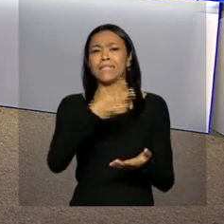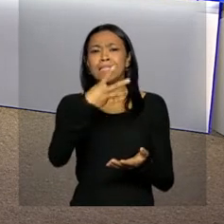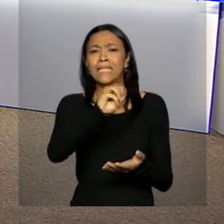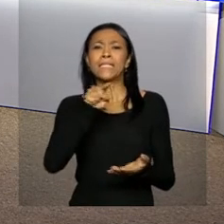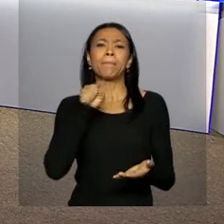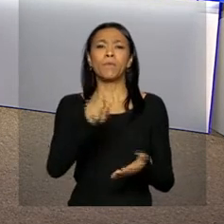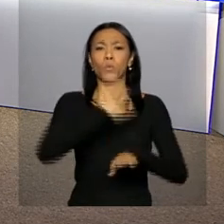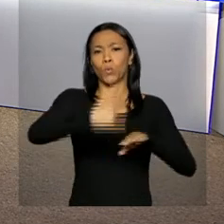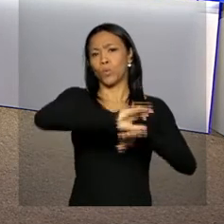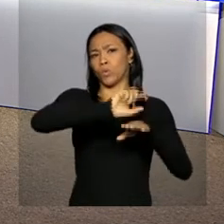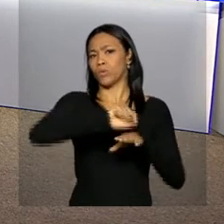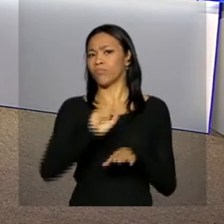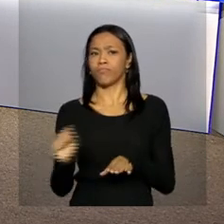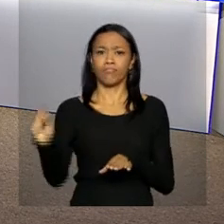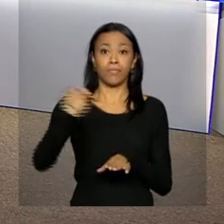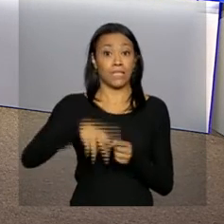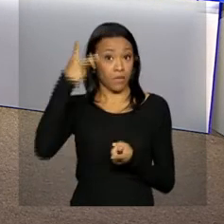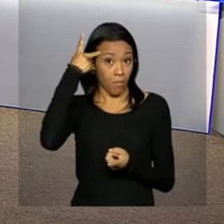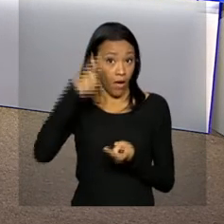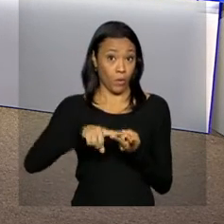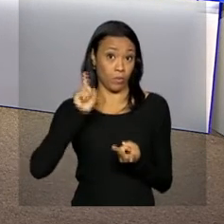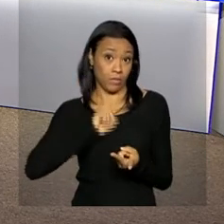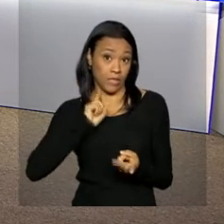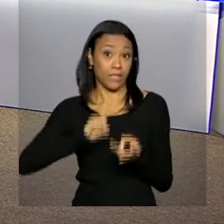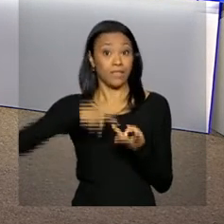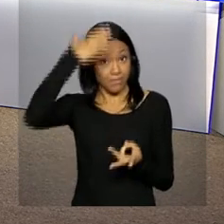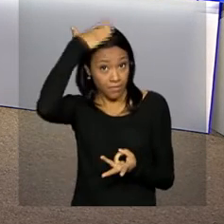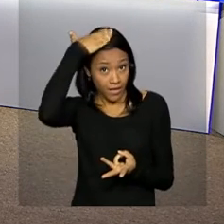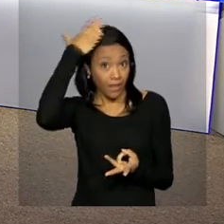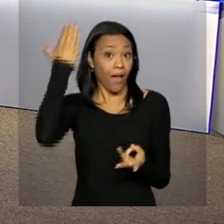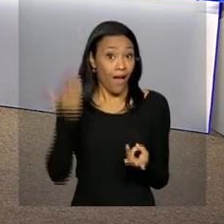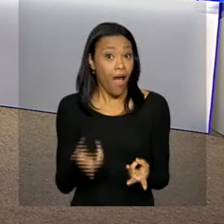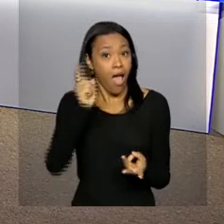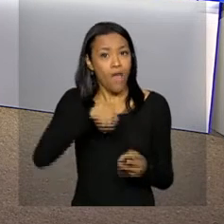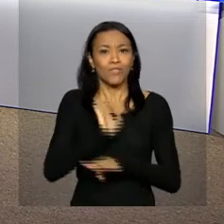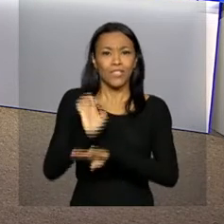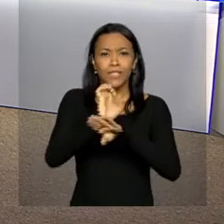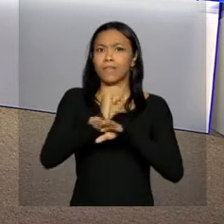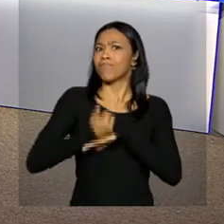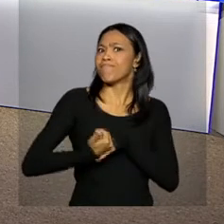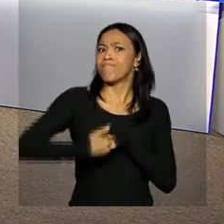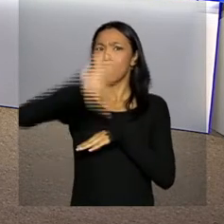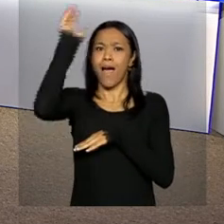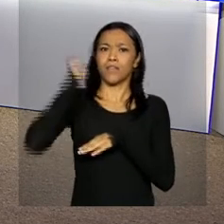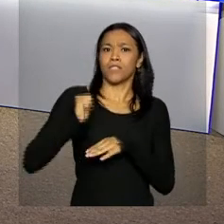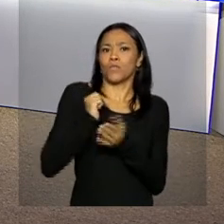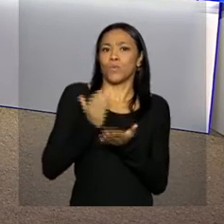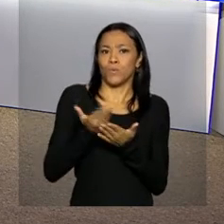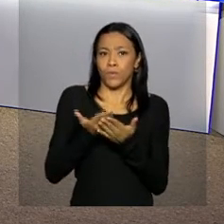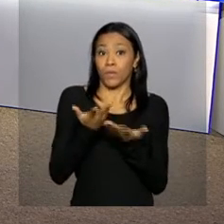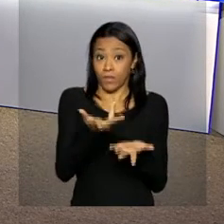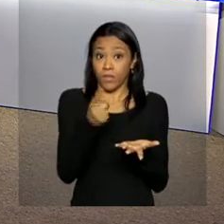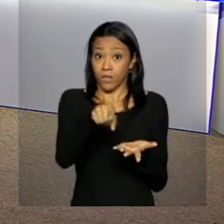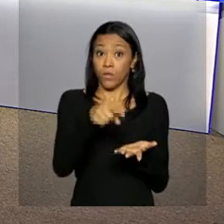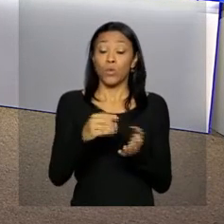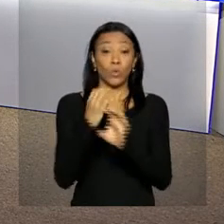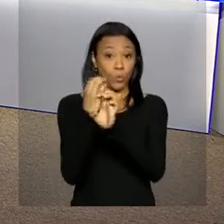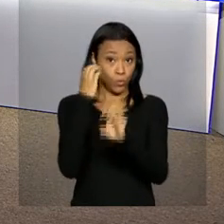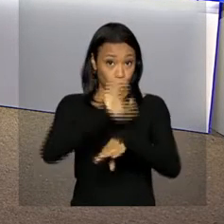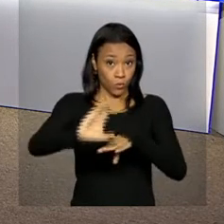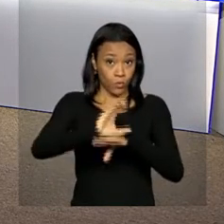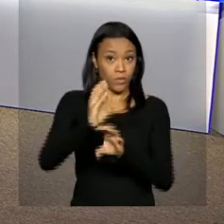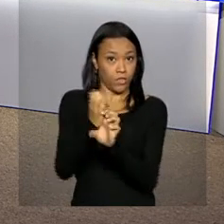cursos disponíveis. São Paulo, Minas Gerais e Paraná são os estados que mais ofertam bolsas. Os cursos de